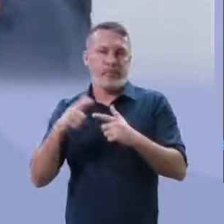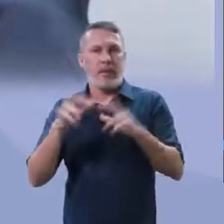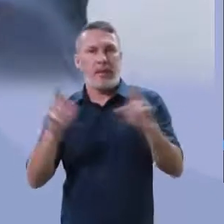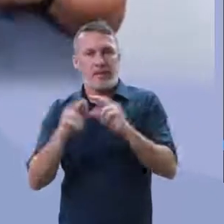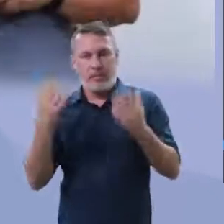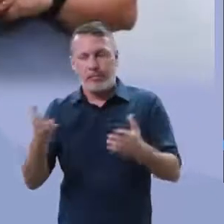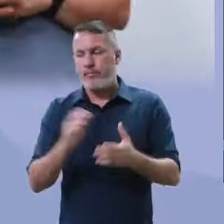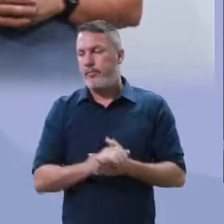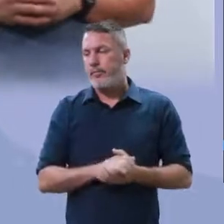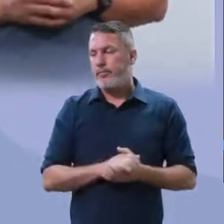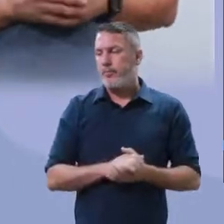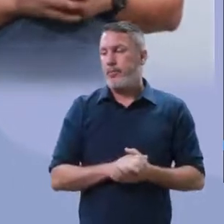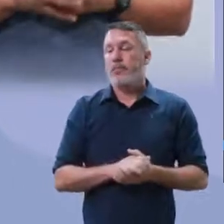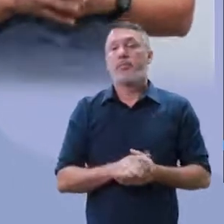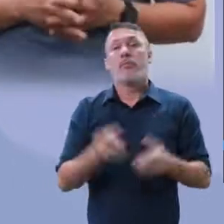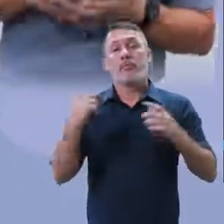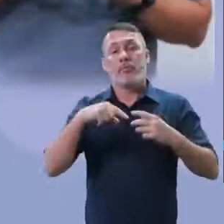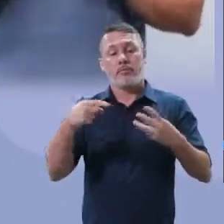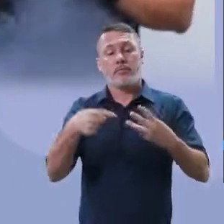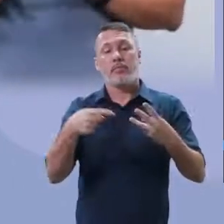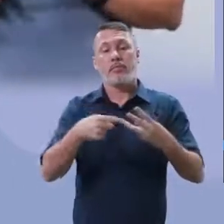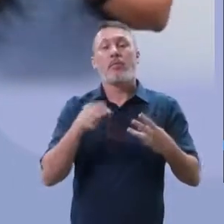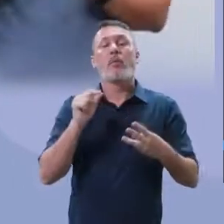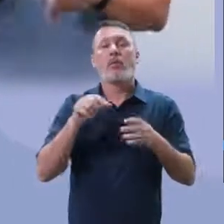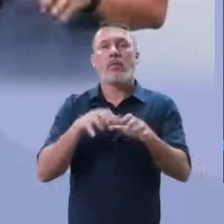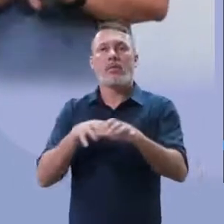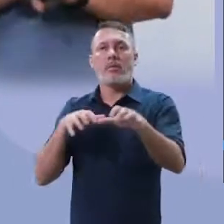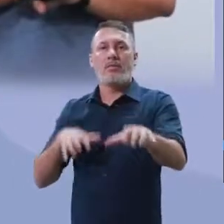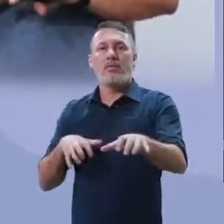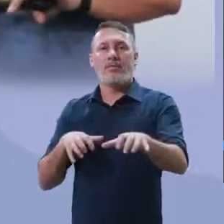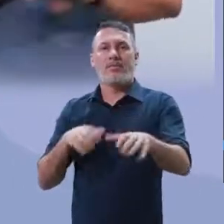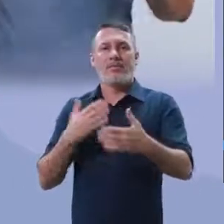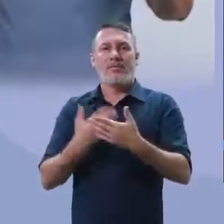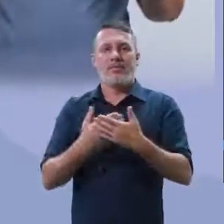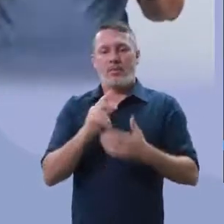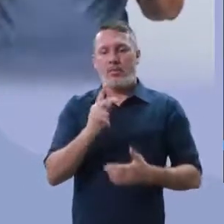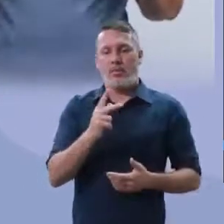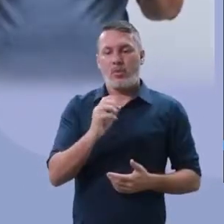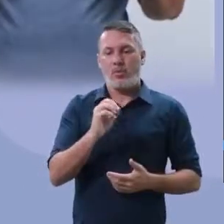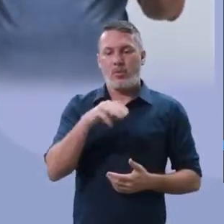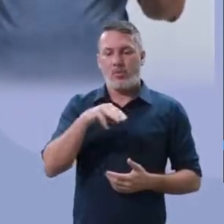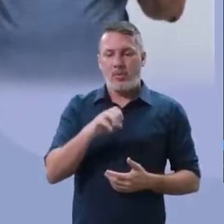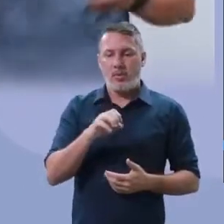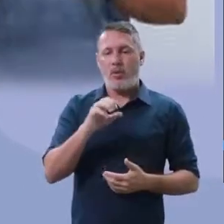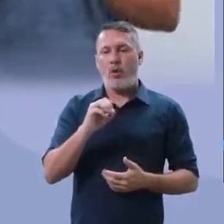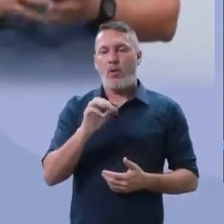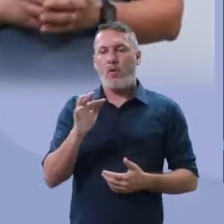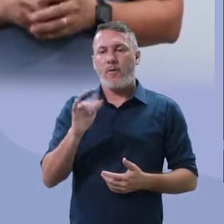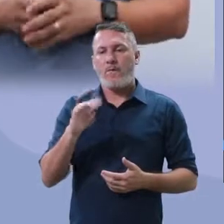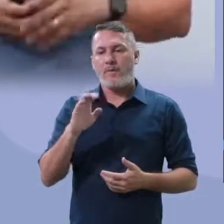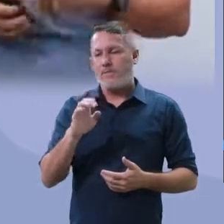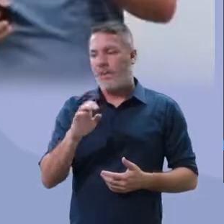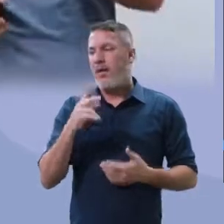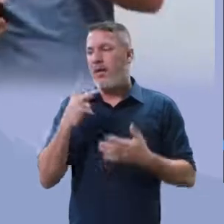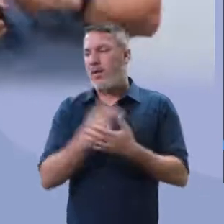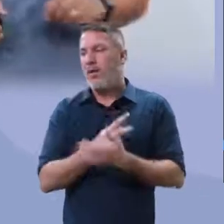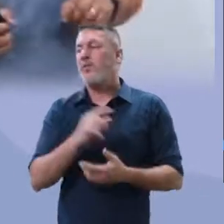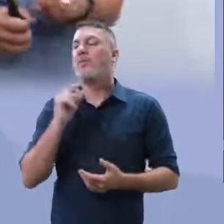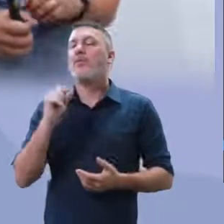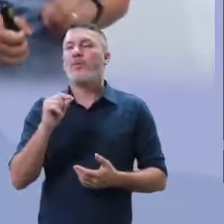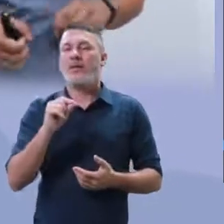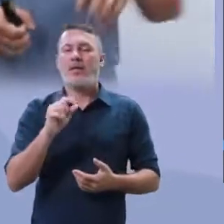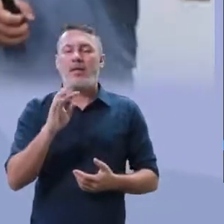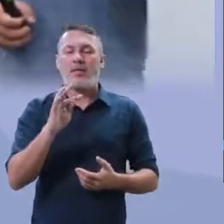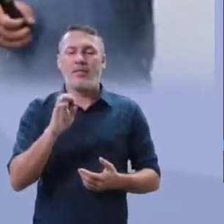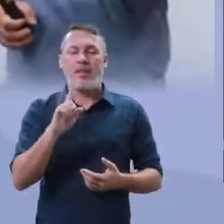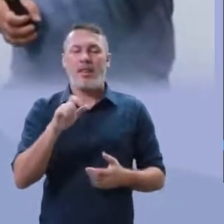aí. O outro aspecto que nós temos aqui é o home office, que até então, para muitas empresas, era horrível. Não, não